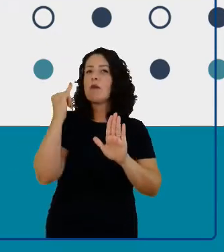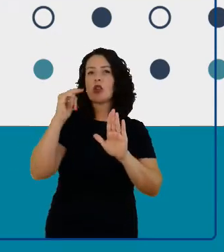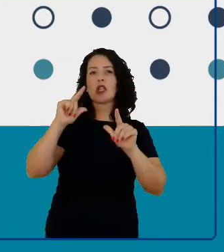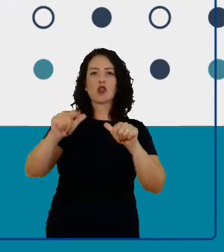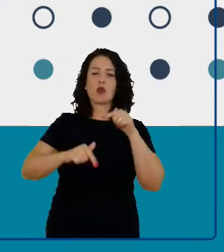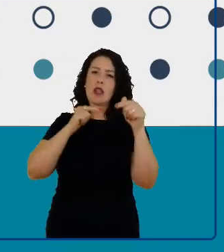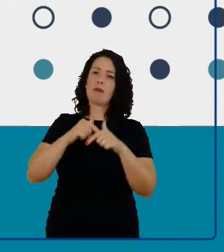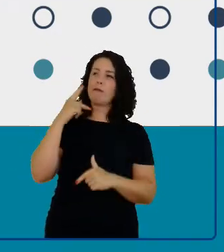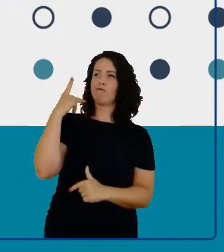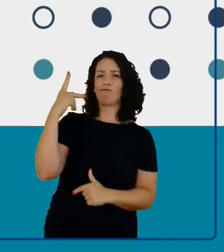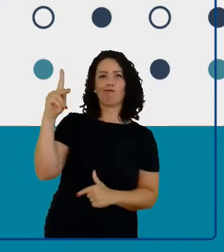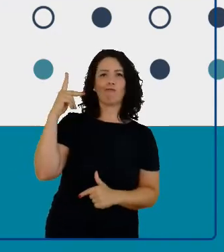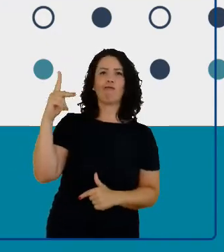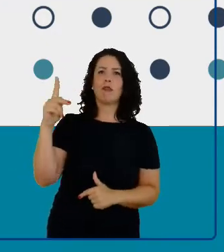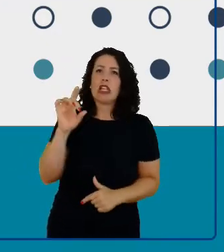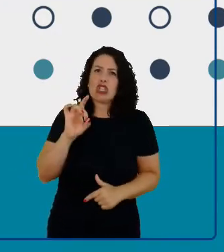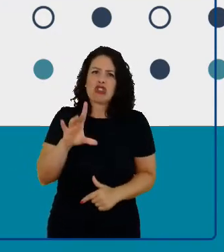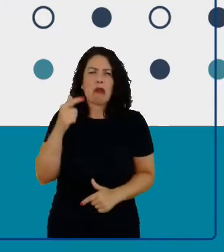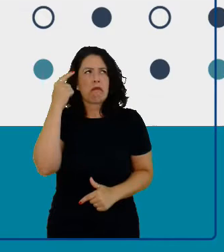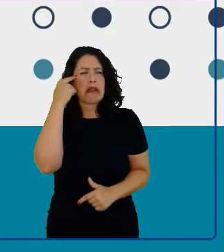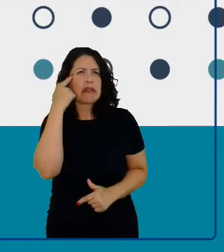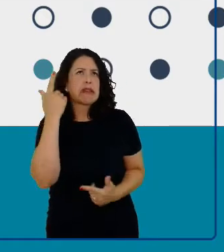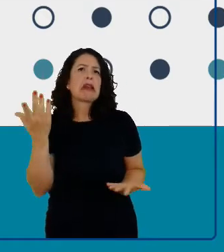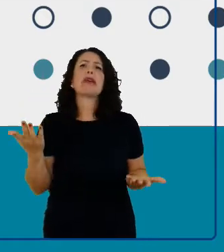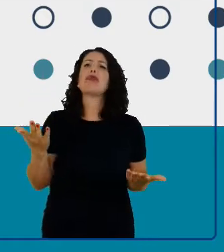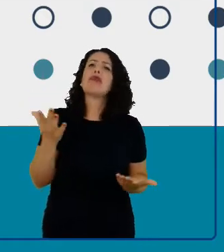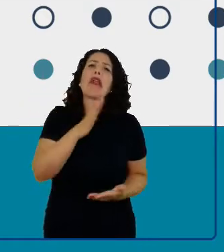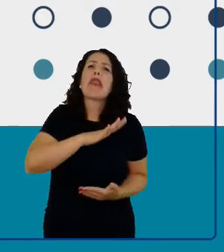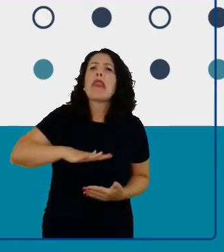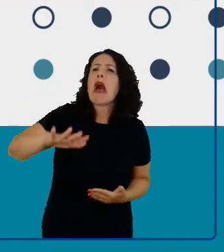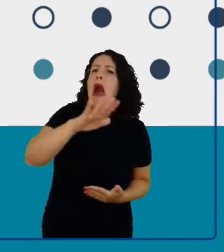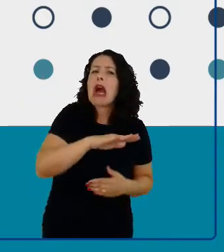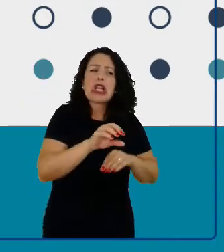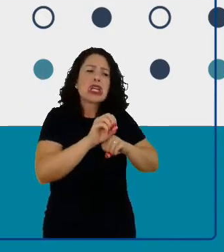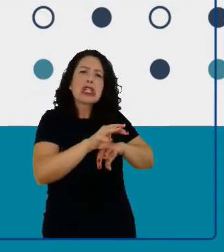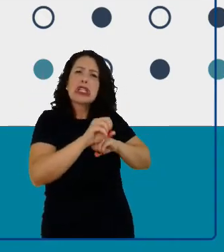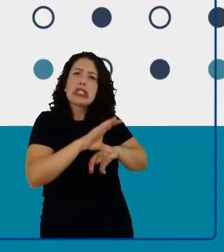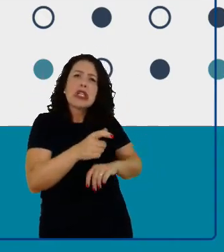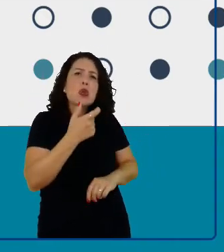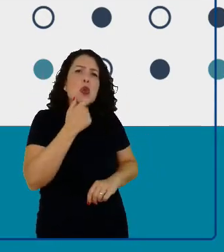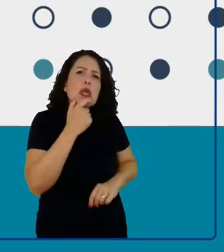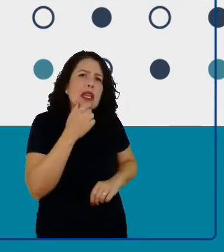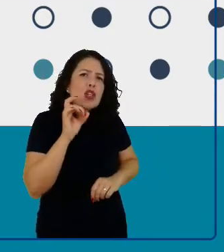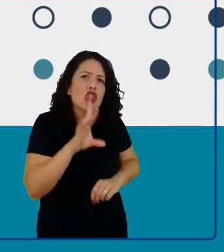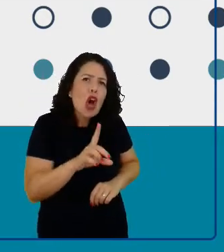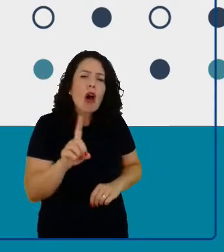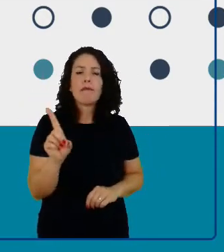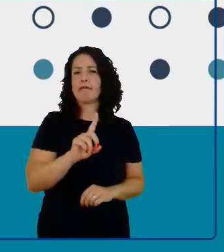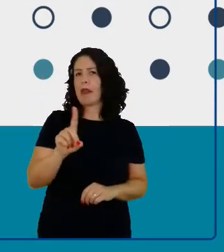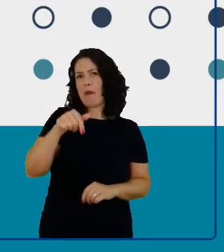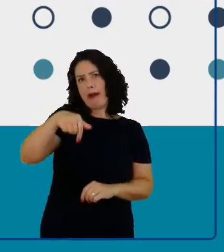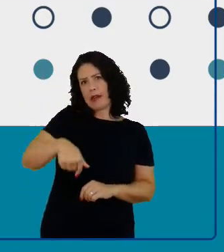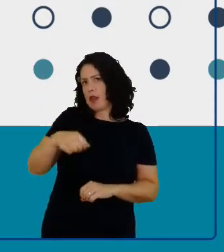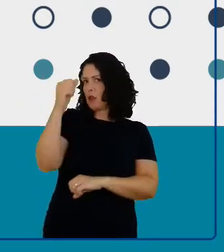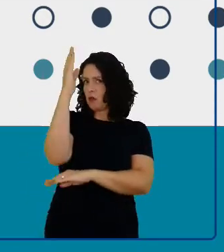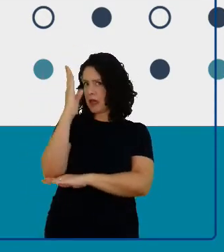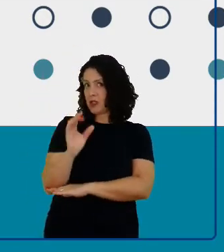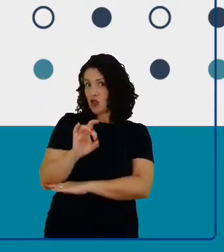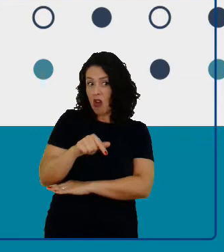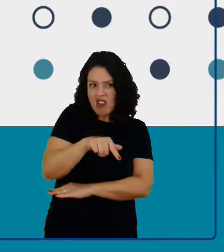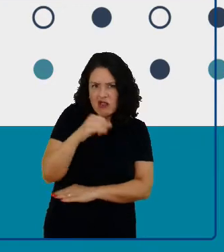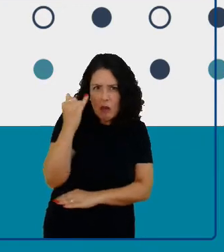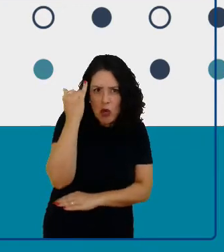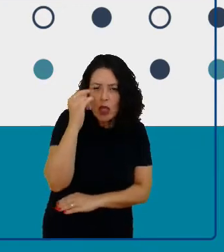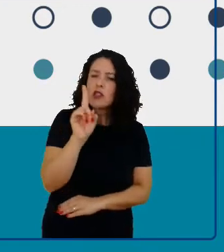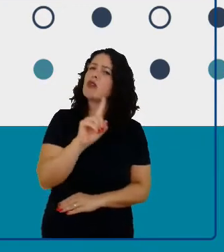não somente na parte do ensino da língua, aqui no nosso país, da acolhida dos